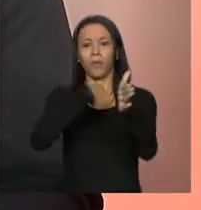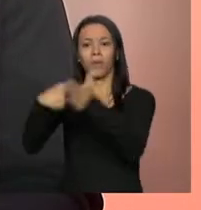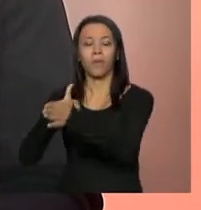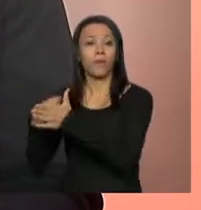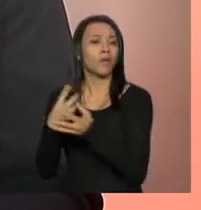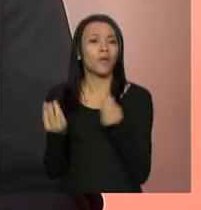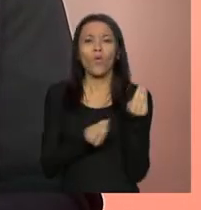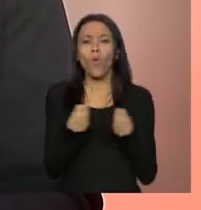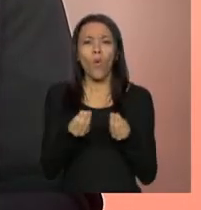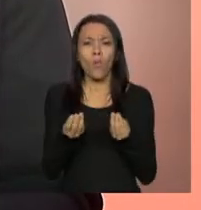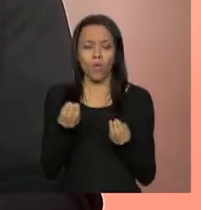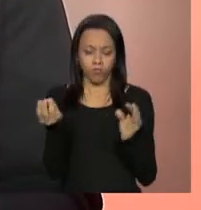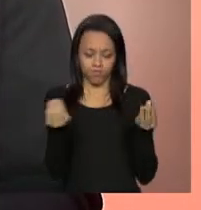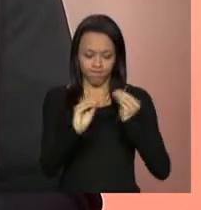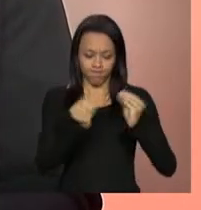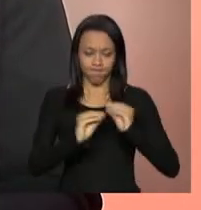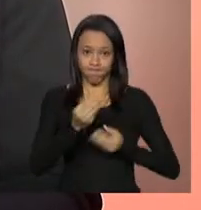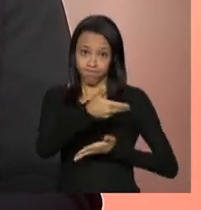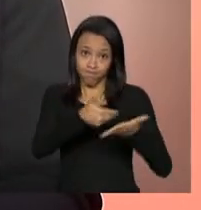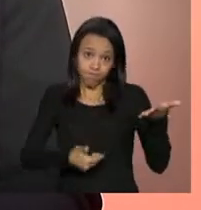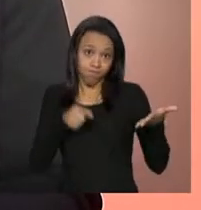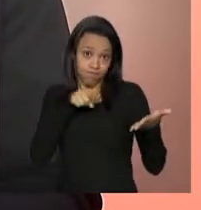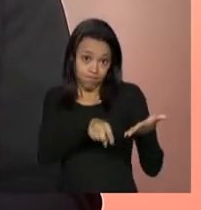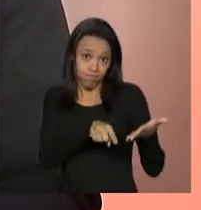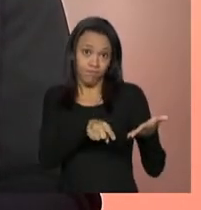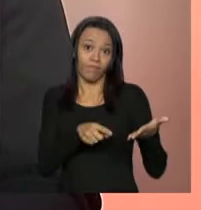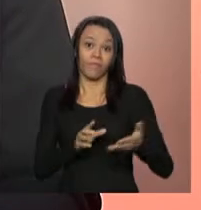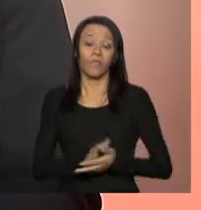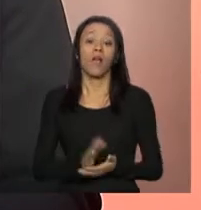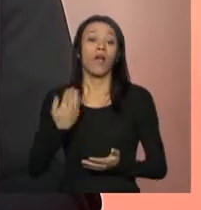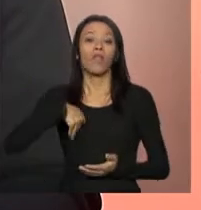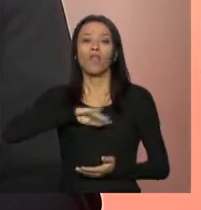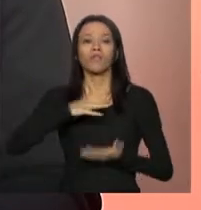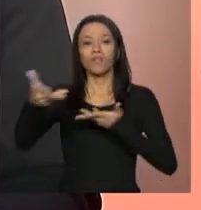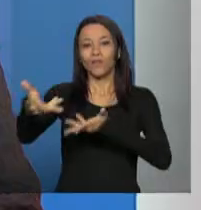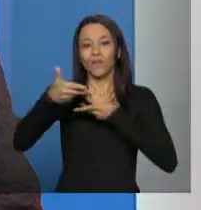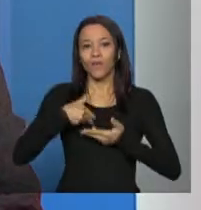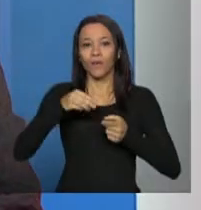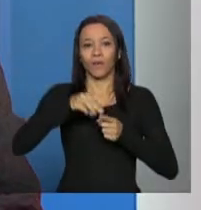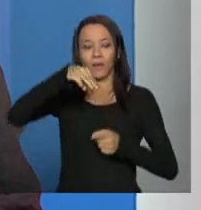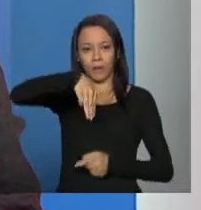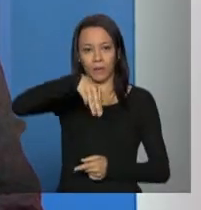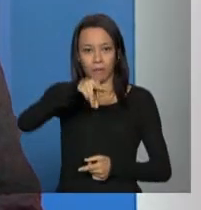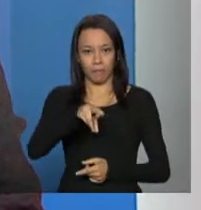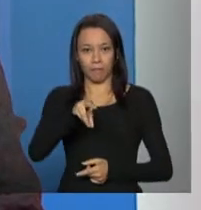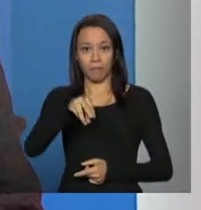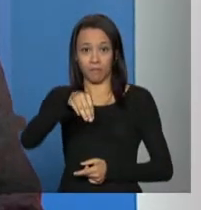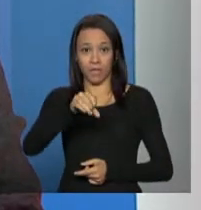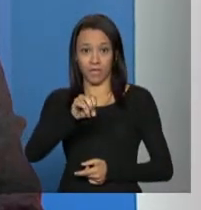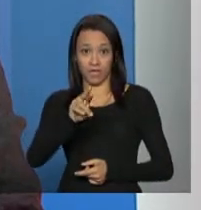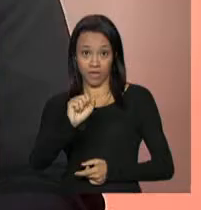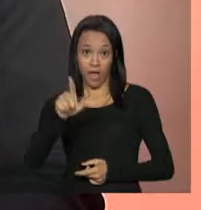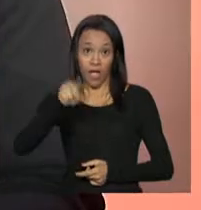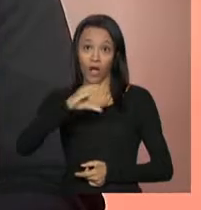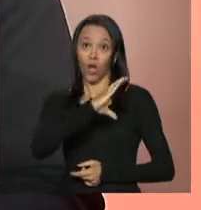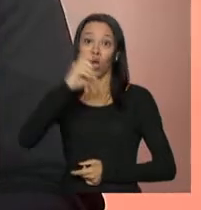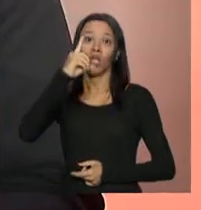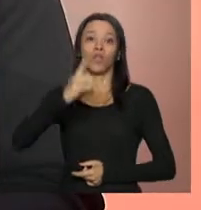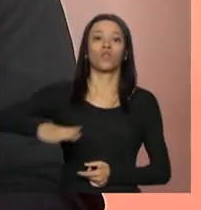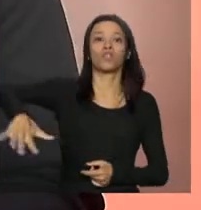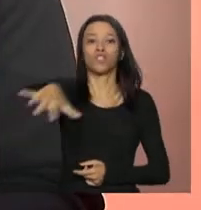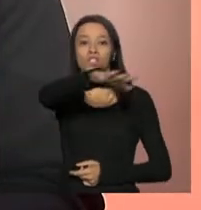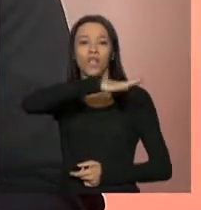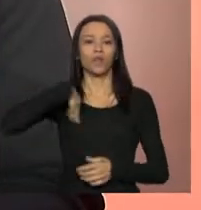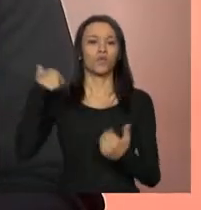preenchimento do cadastro pelo programa Aprimora Rede. Nossas convidadas são Miriam Queiroz, Coordenadora-Geral Substituta de